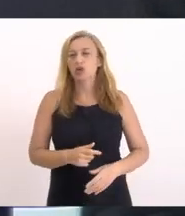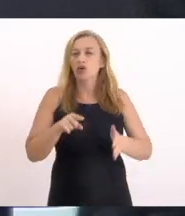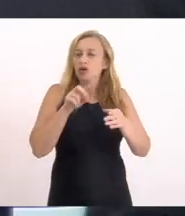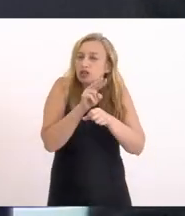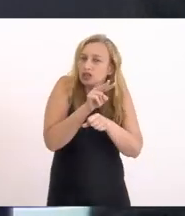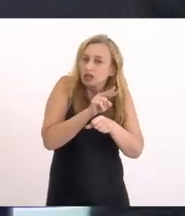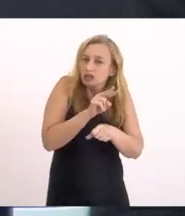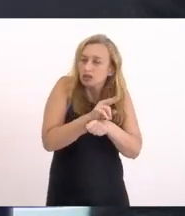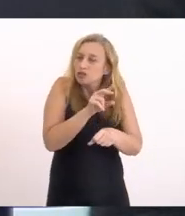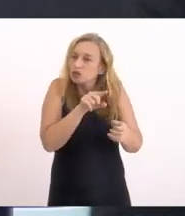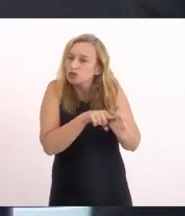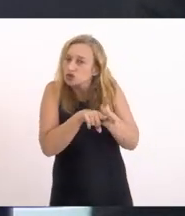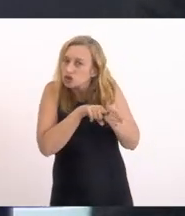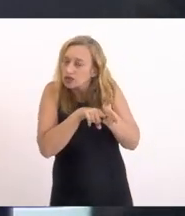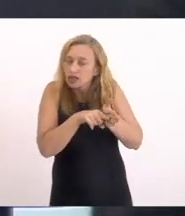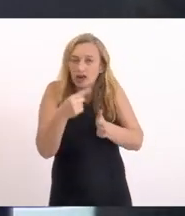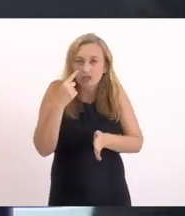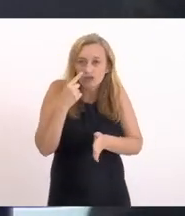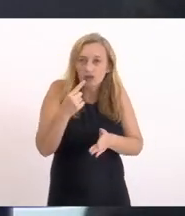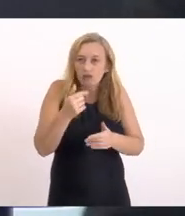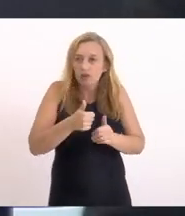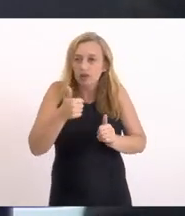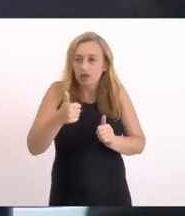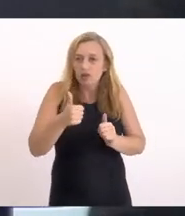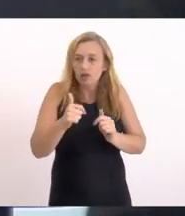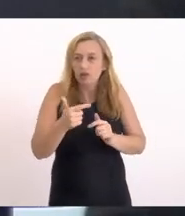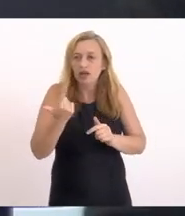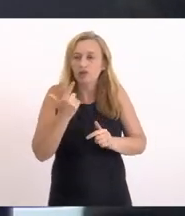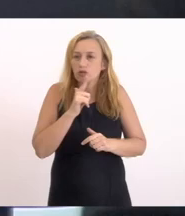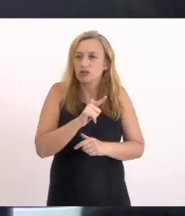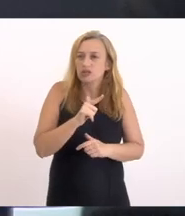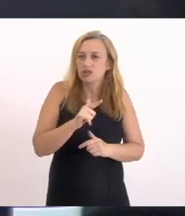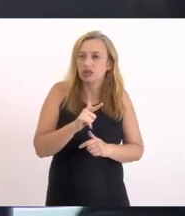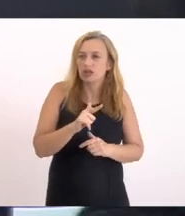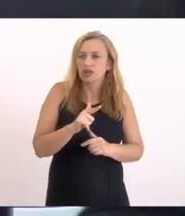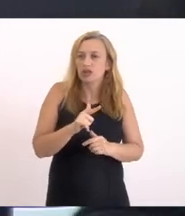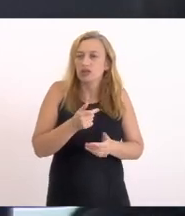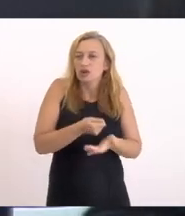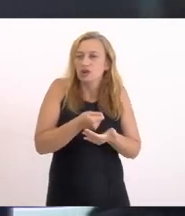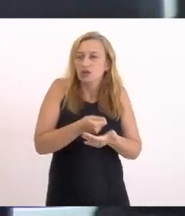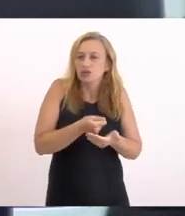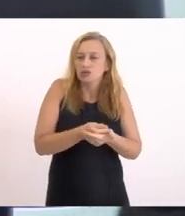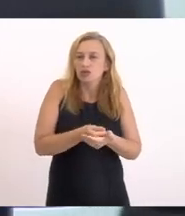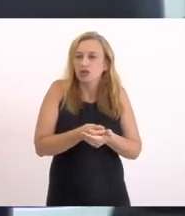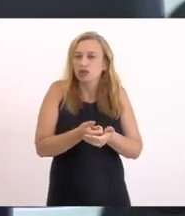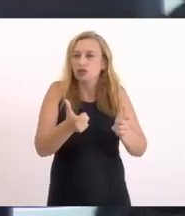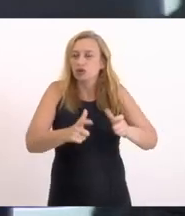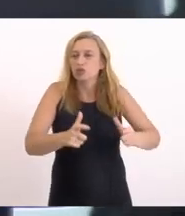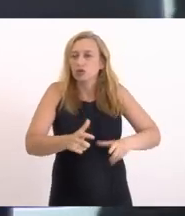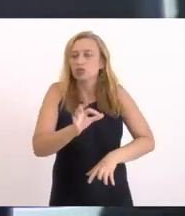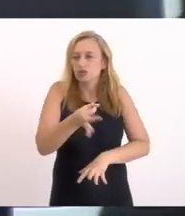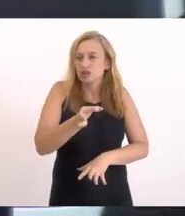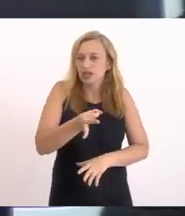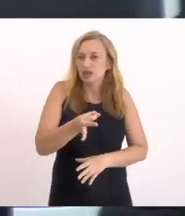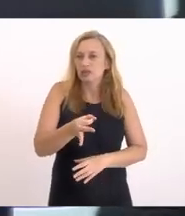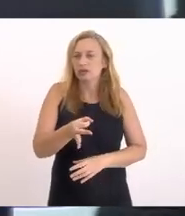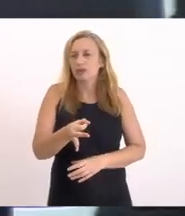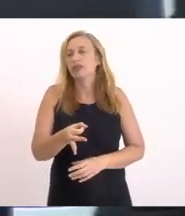fiscalizar E tentar ao máximo É alcançar E pressionar Os órgãos competentes E tanto